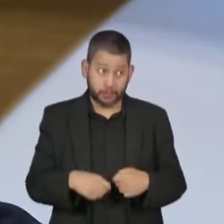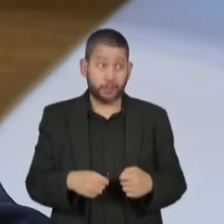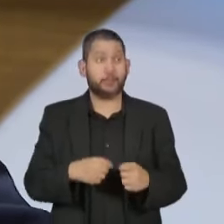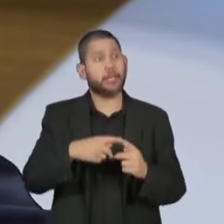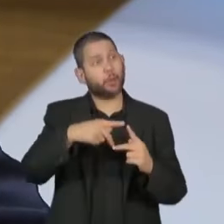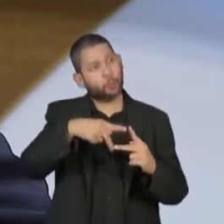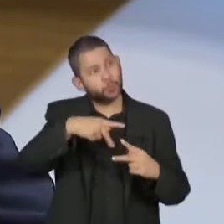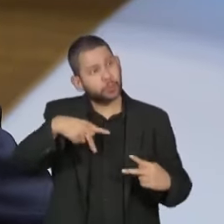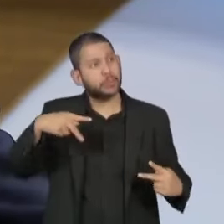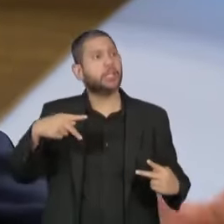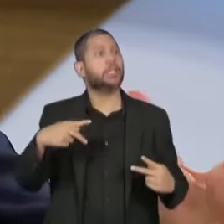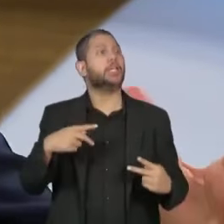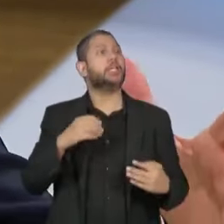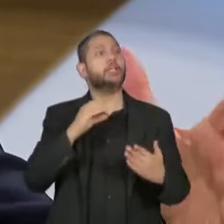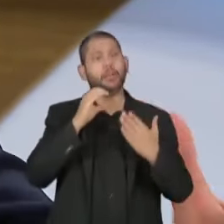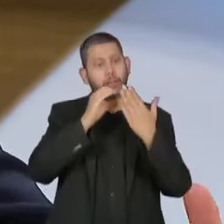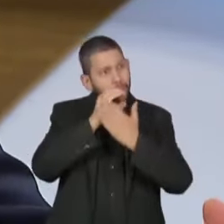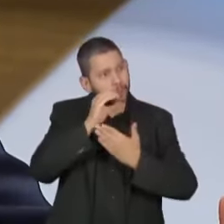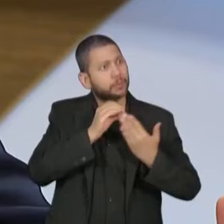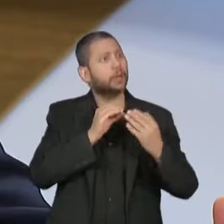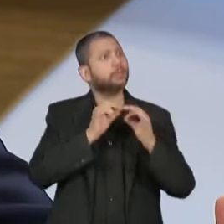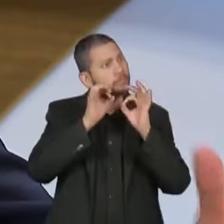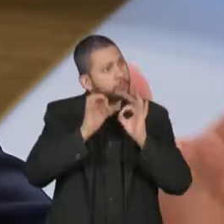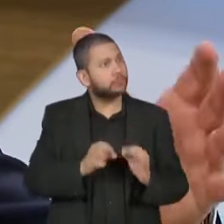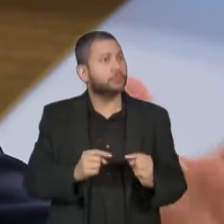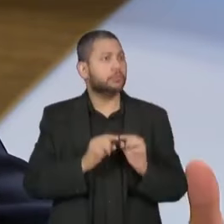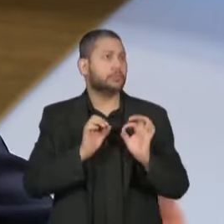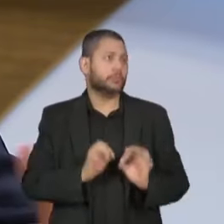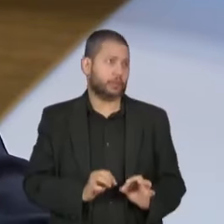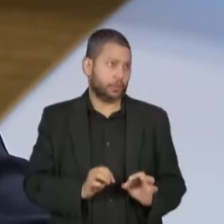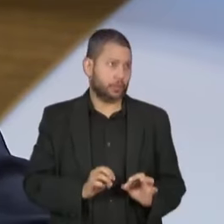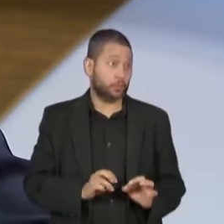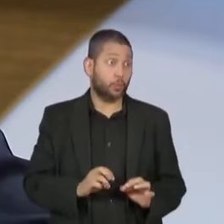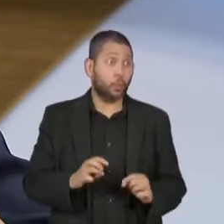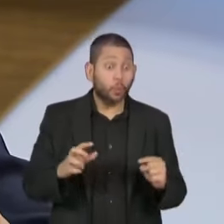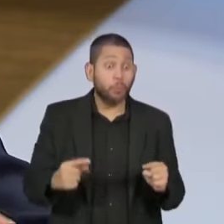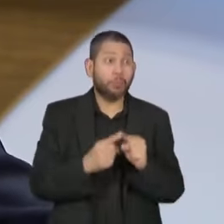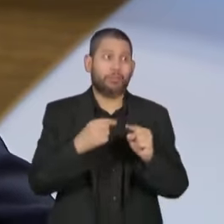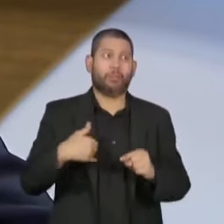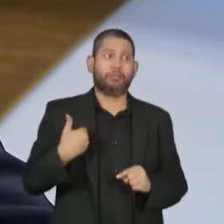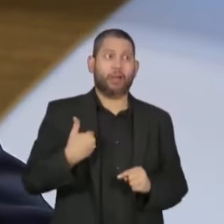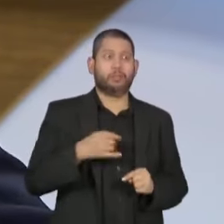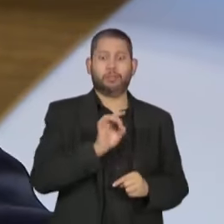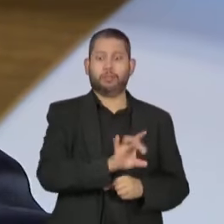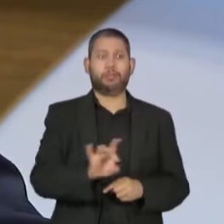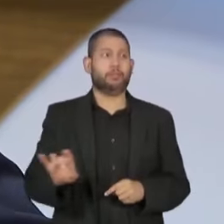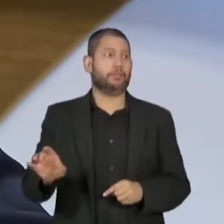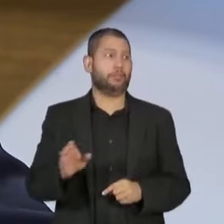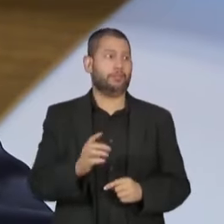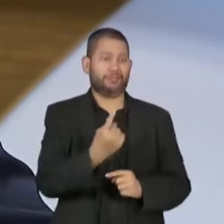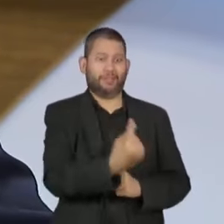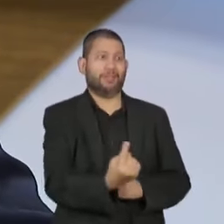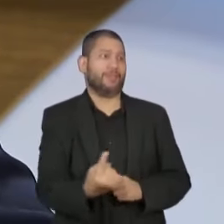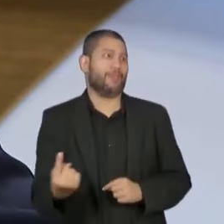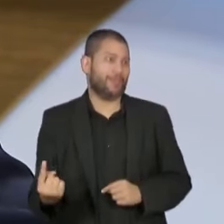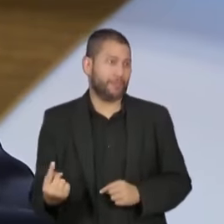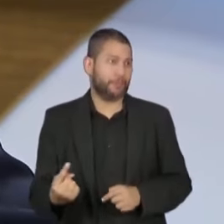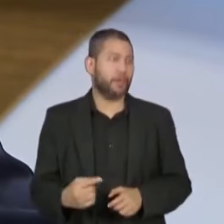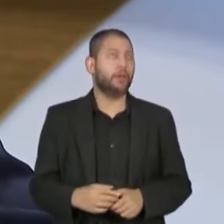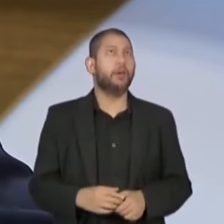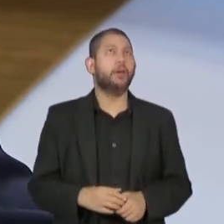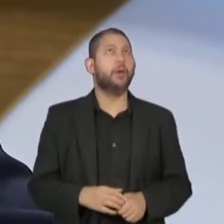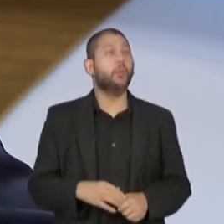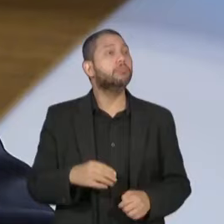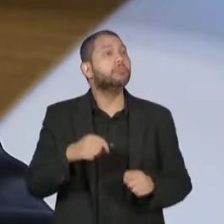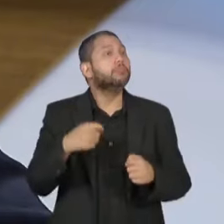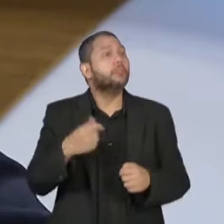proteínas em número apropriado para as faixas etárias. Sempre que possível, colocar